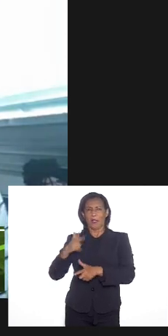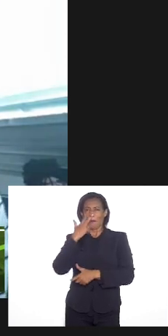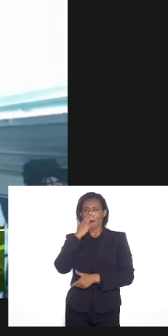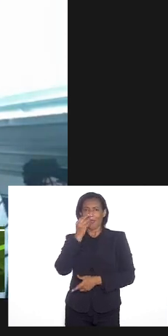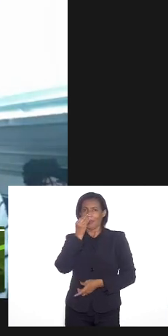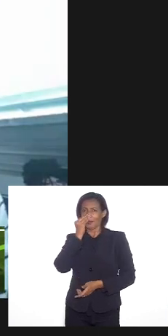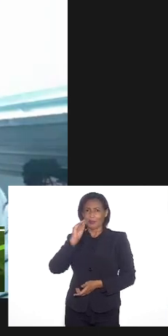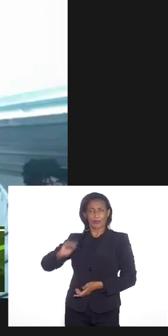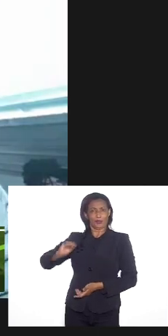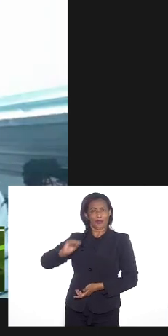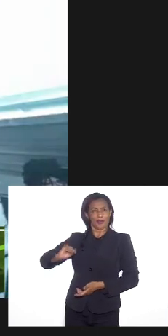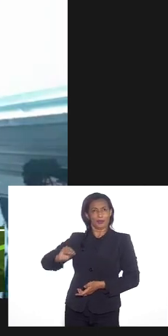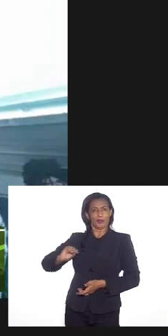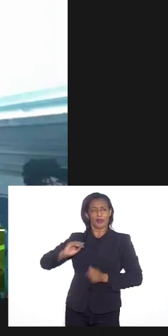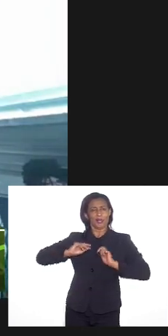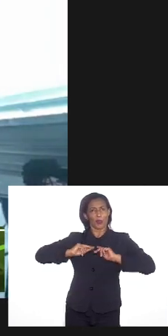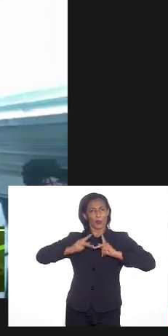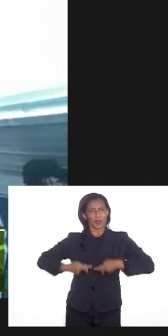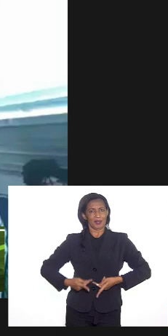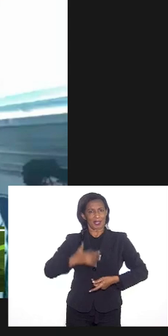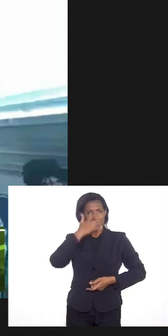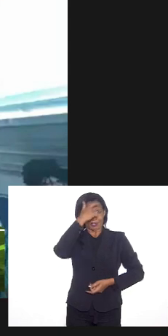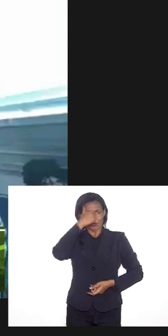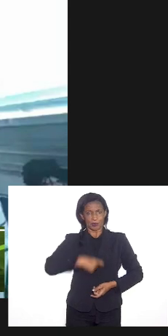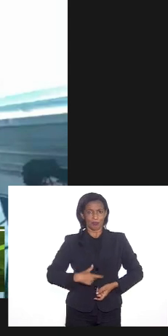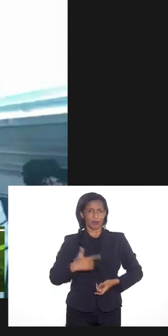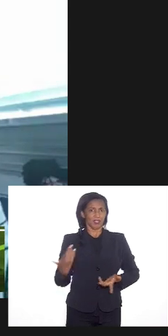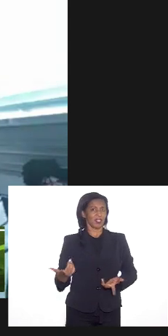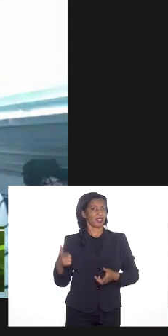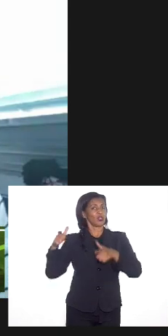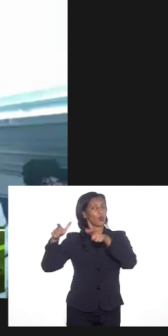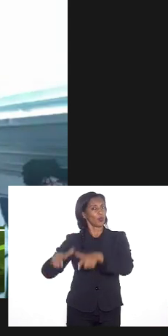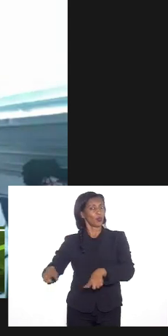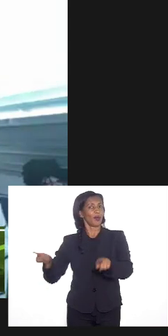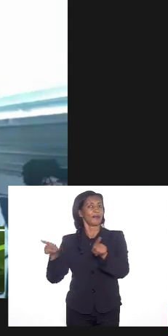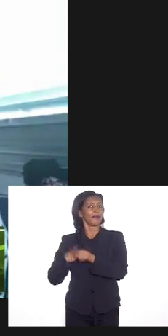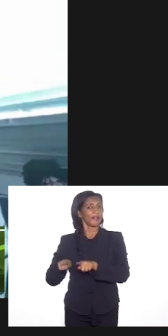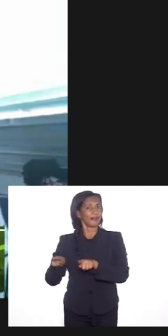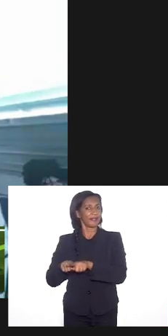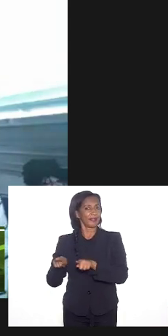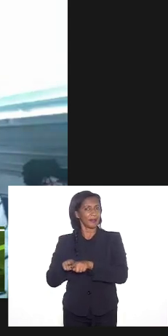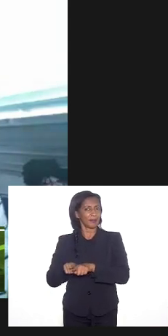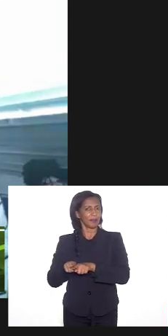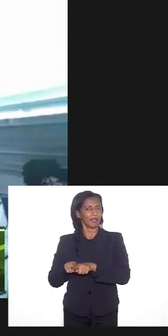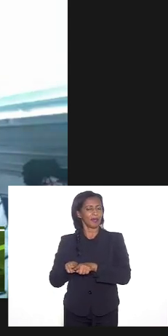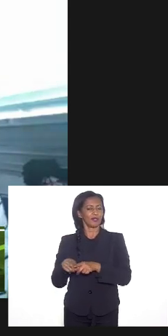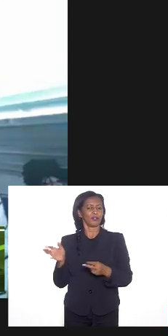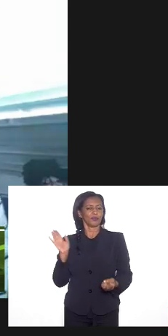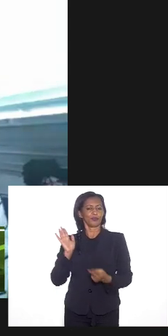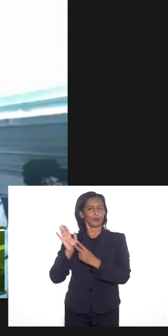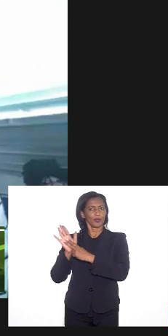pessoas da sua humanidade seja um lugar também de professar